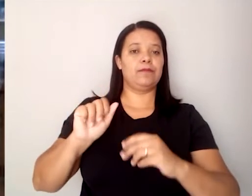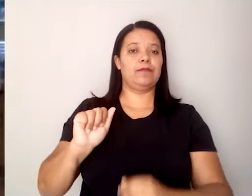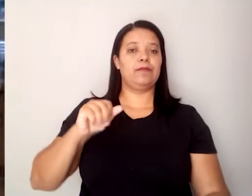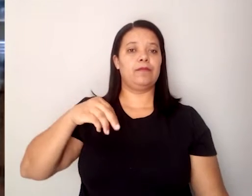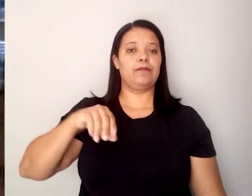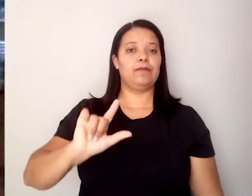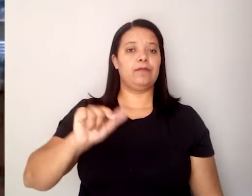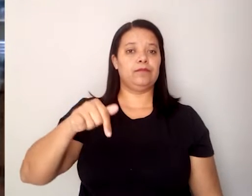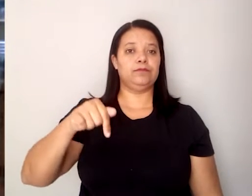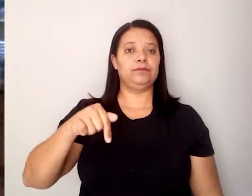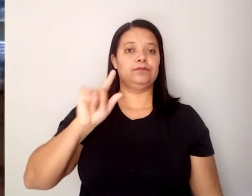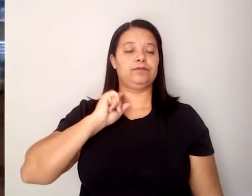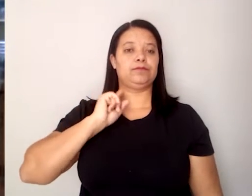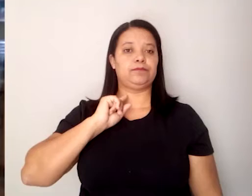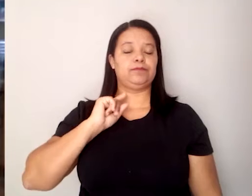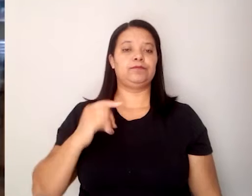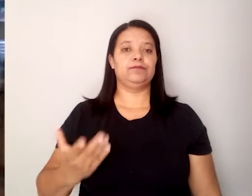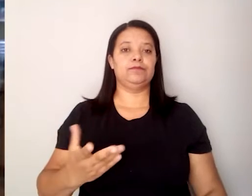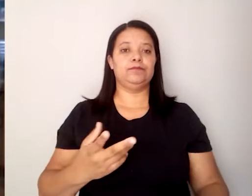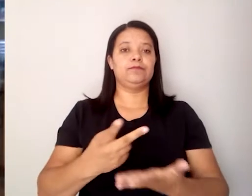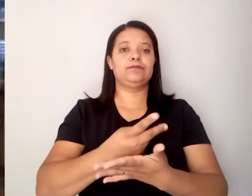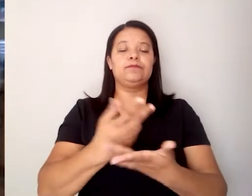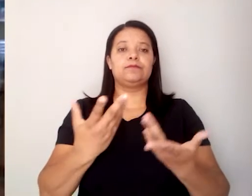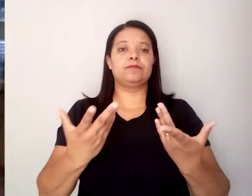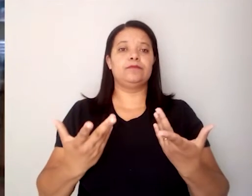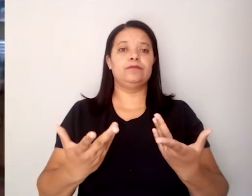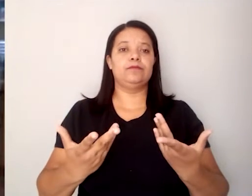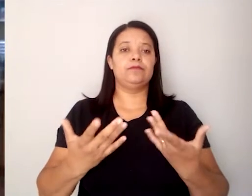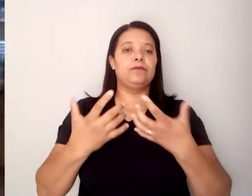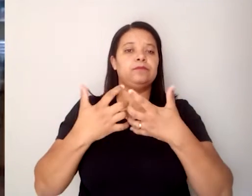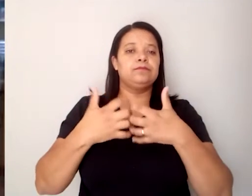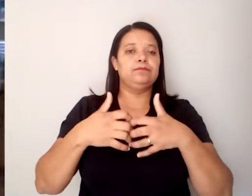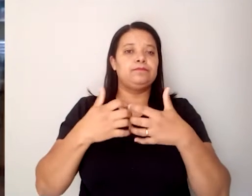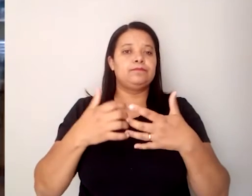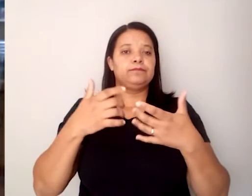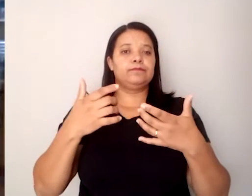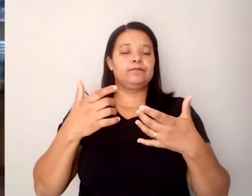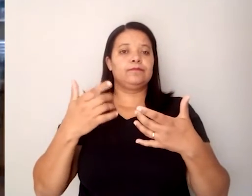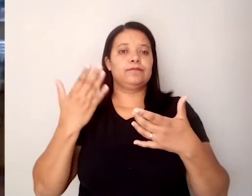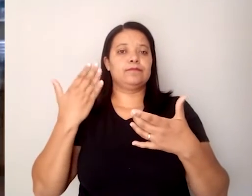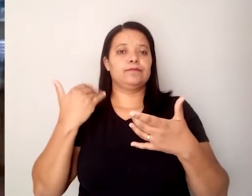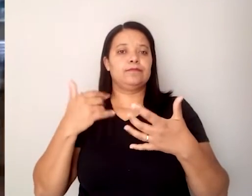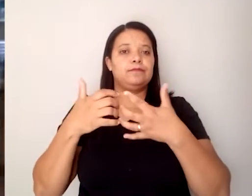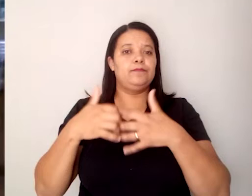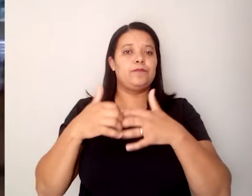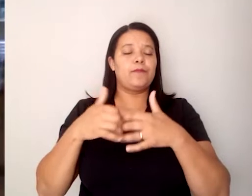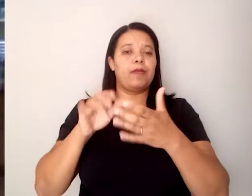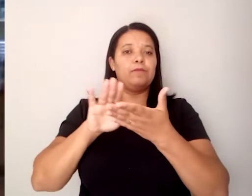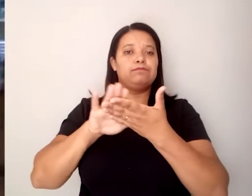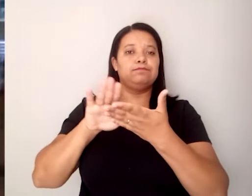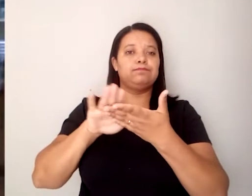em decorrência de uma reflexão que eu faço, que eu fiz para uma recente